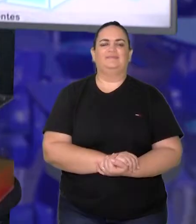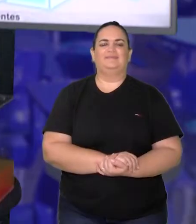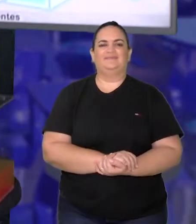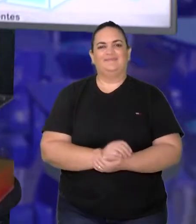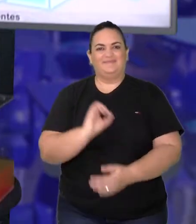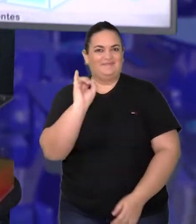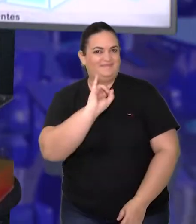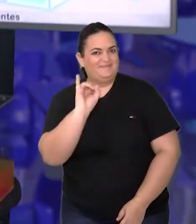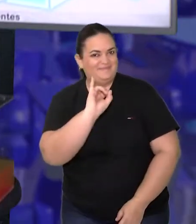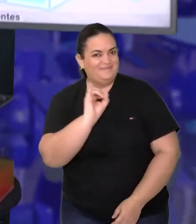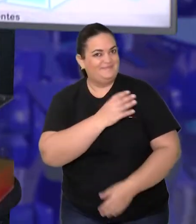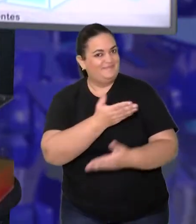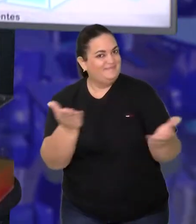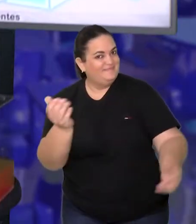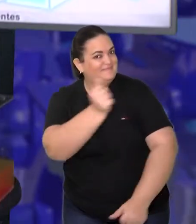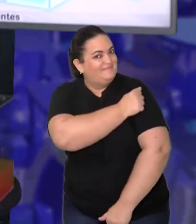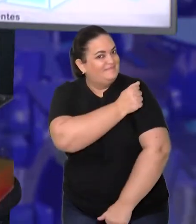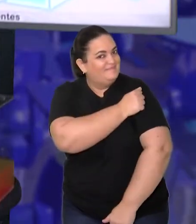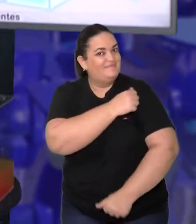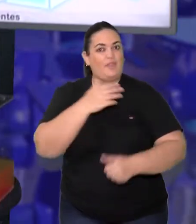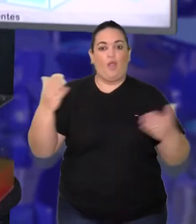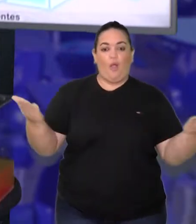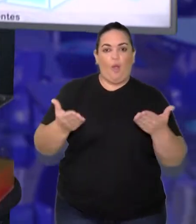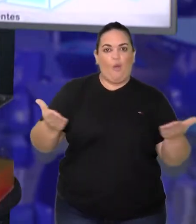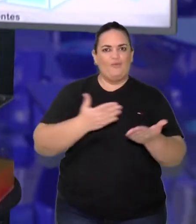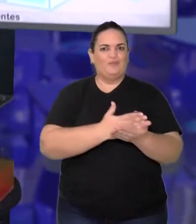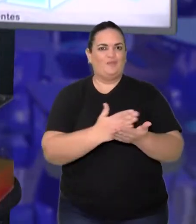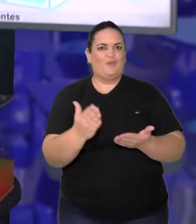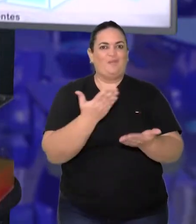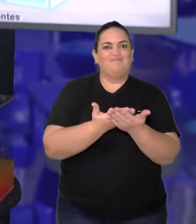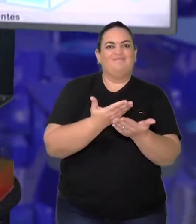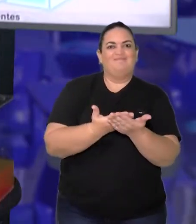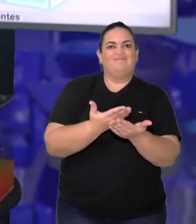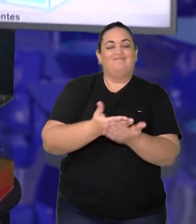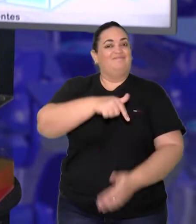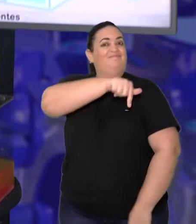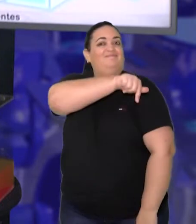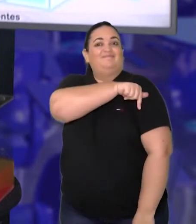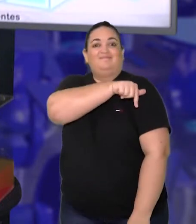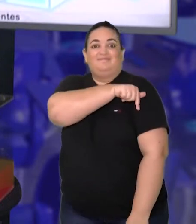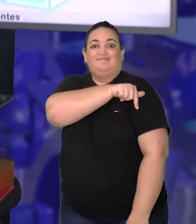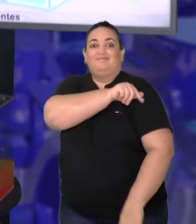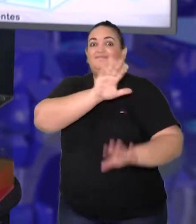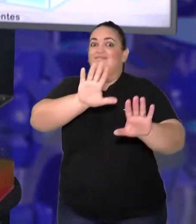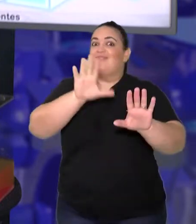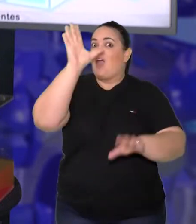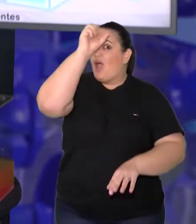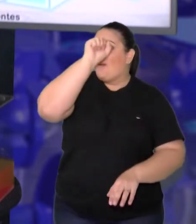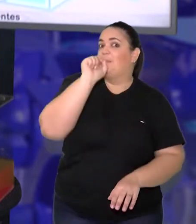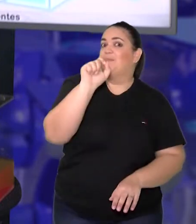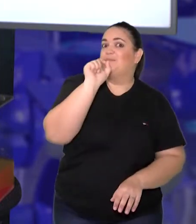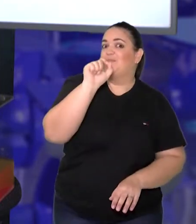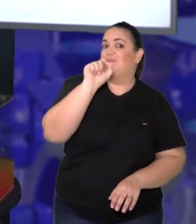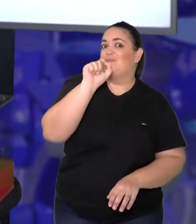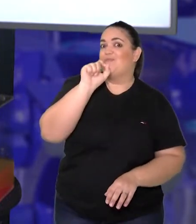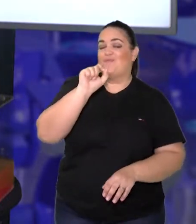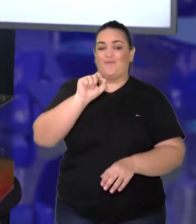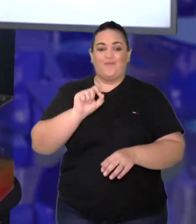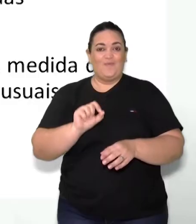Olá, estudantes! Hoje iremos começar a aula do sétimo ano. Vamos trabalhar o conteúdo de volume.